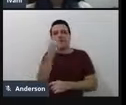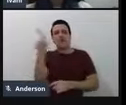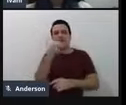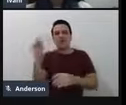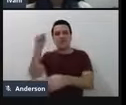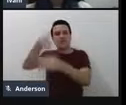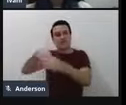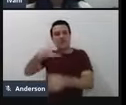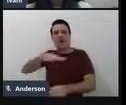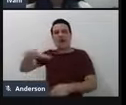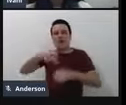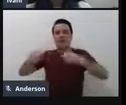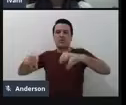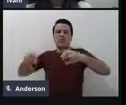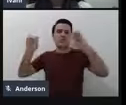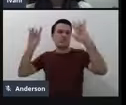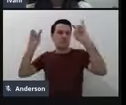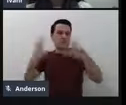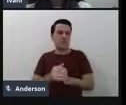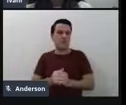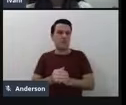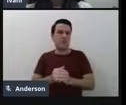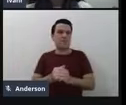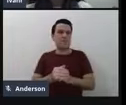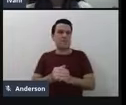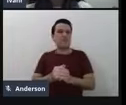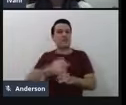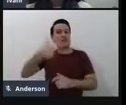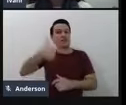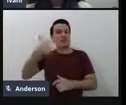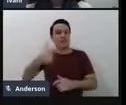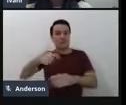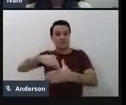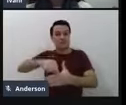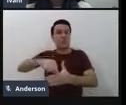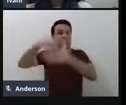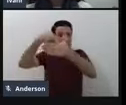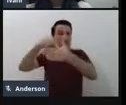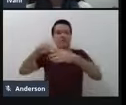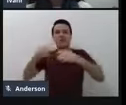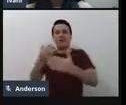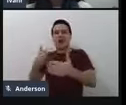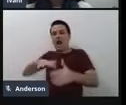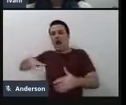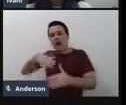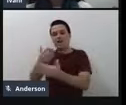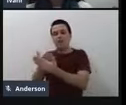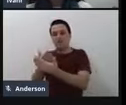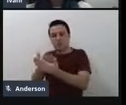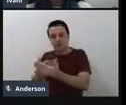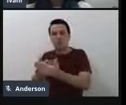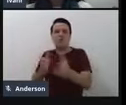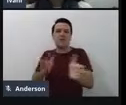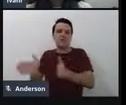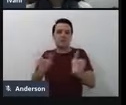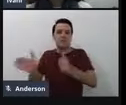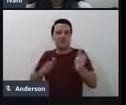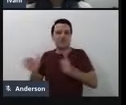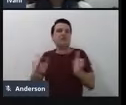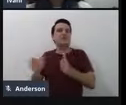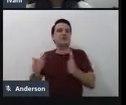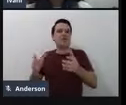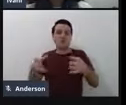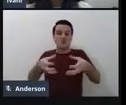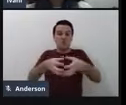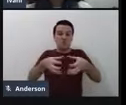É vice-líder do grupo de pesquisa e estudos em acessibilidade e tecnologia assistiva, GPEATA